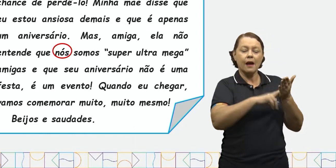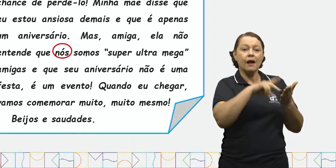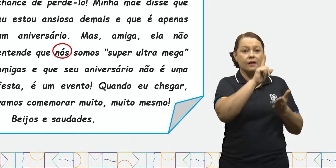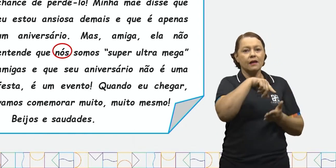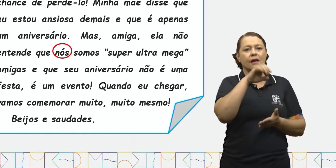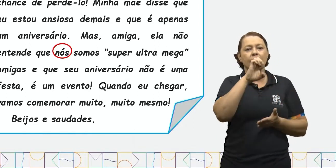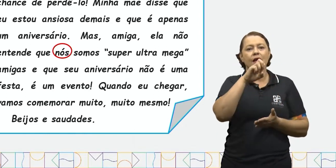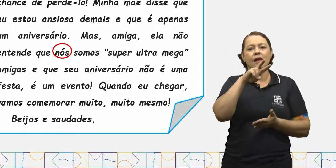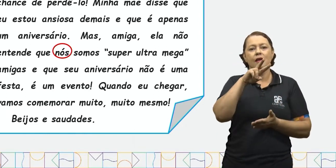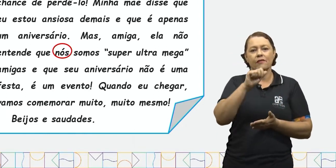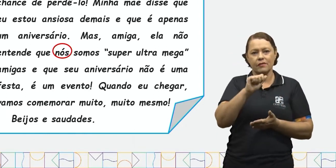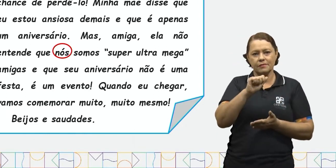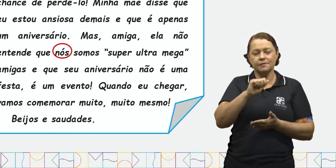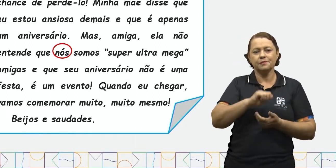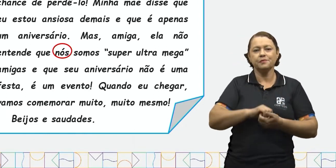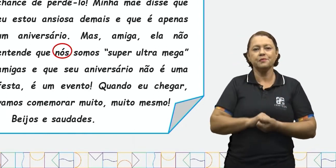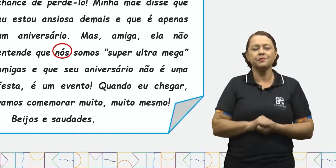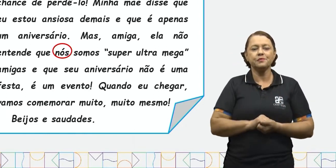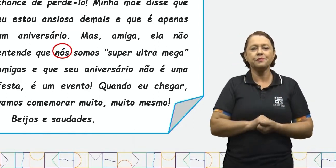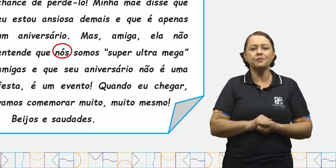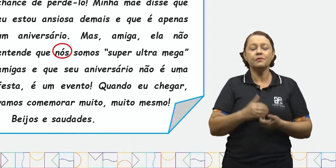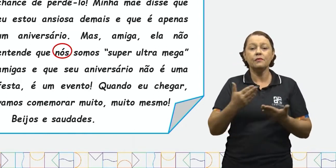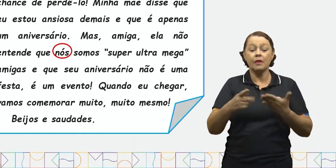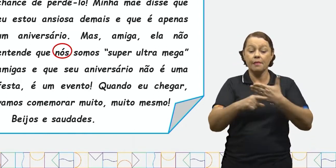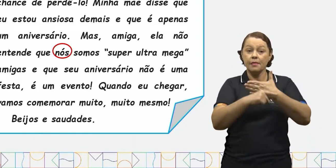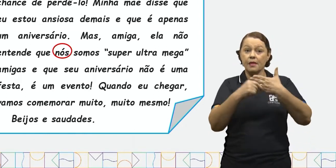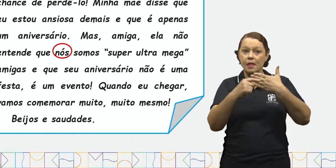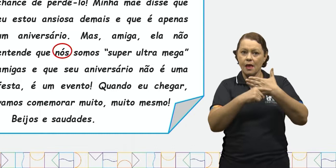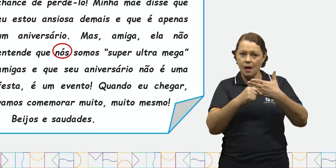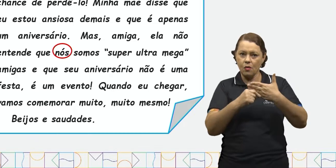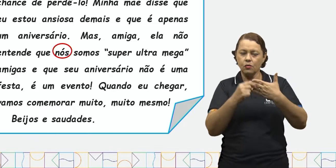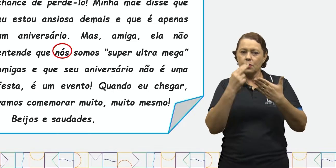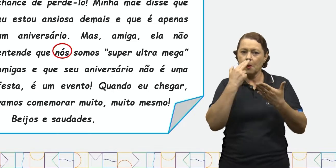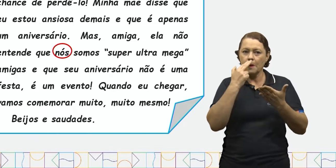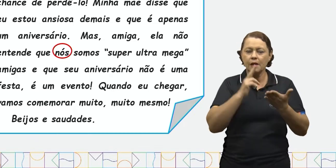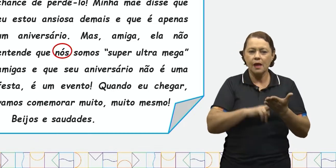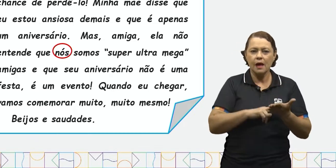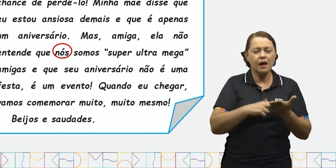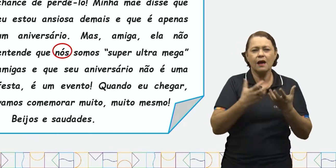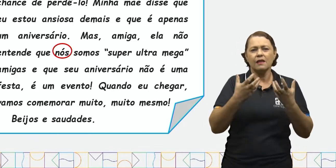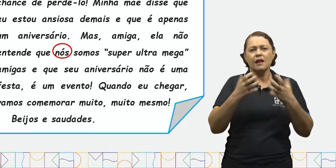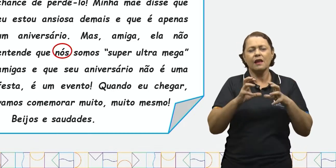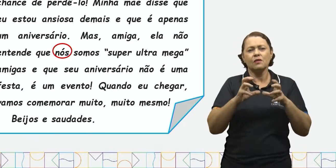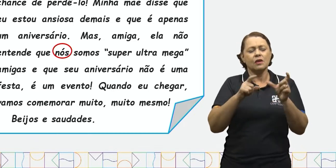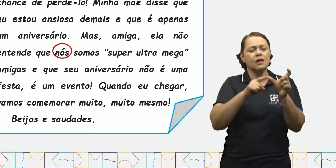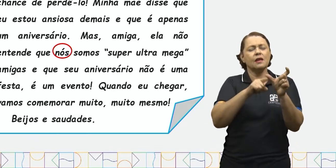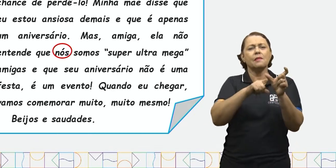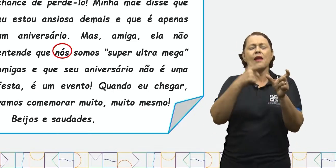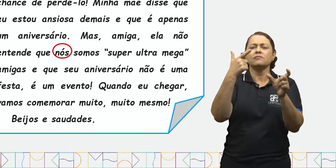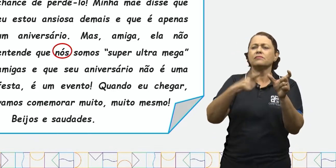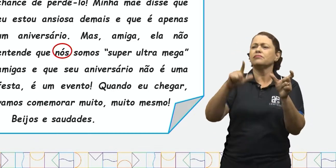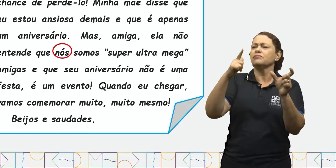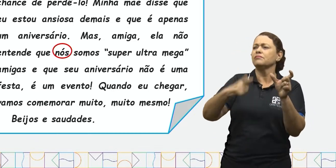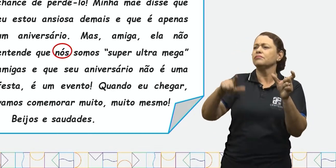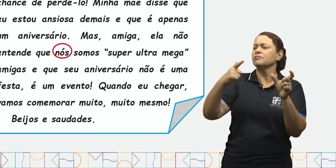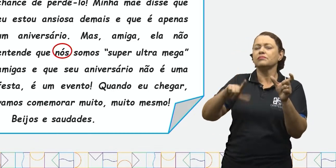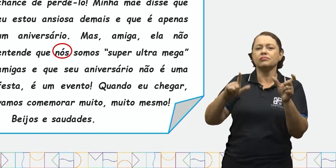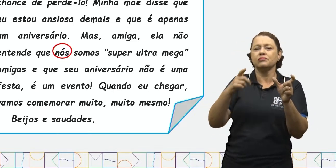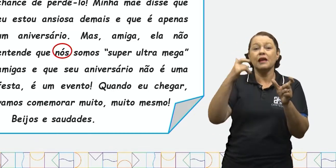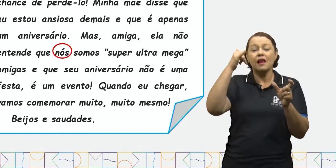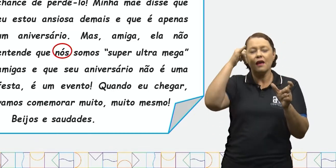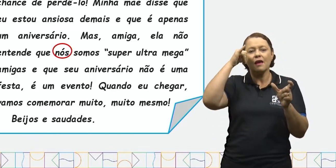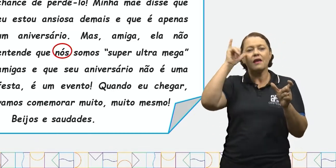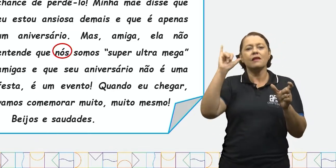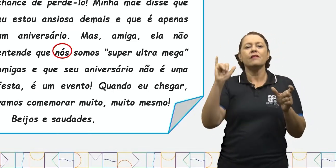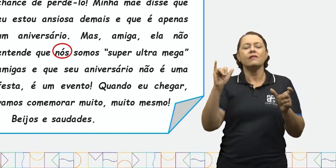Ou seja, para a Eva. A autora da carta buscou evitar a repetição de diversas palavras, para que